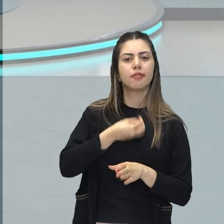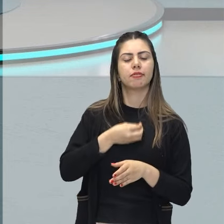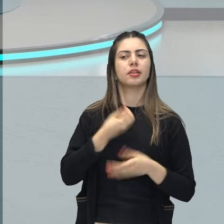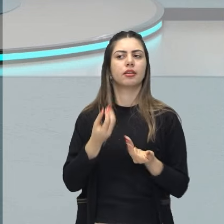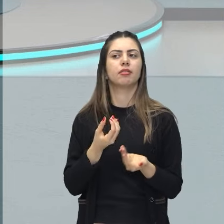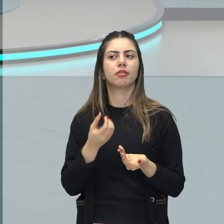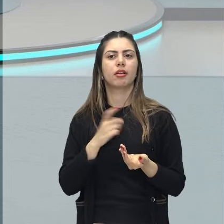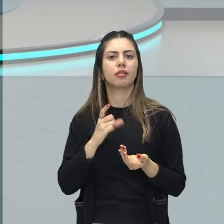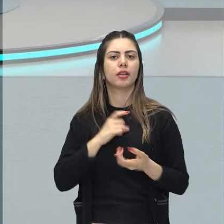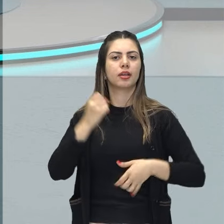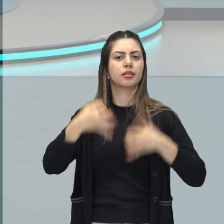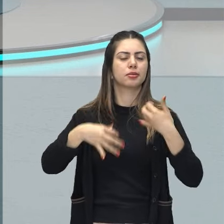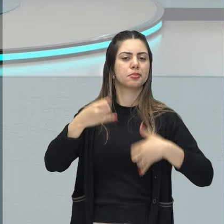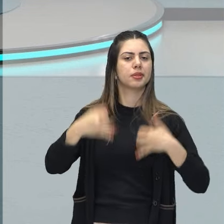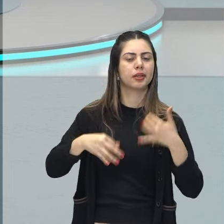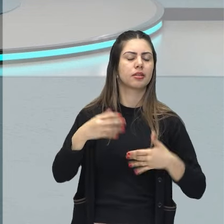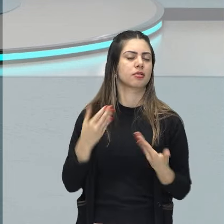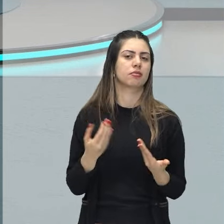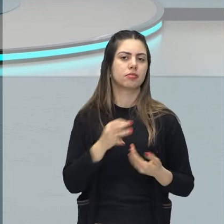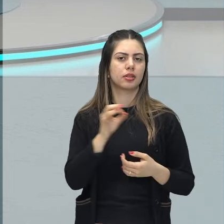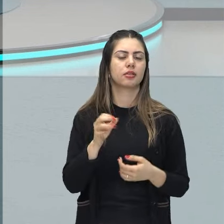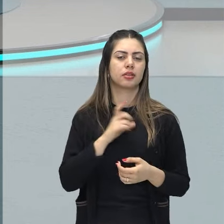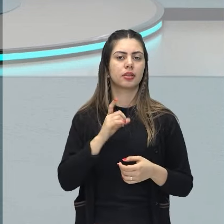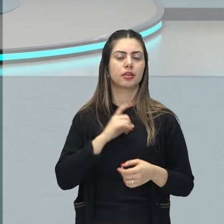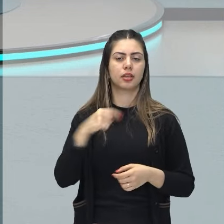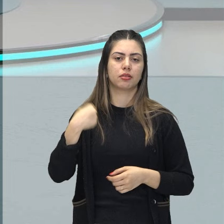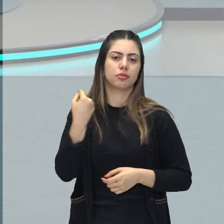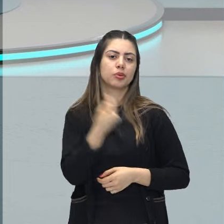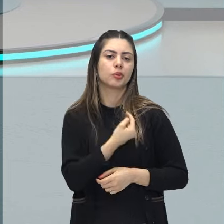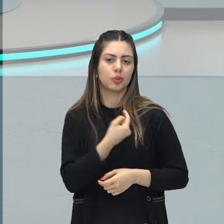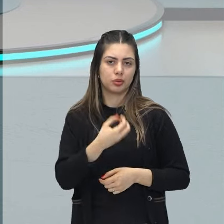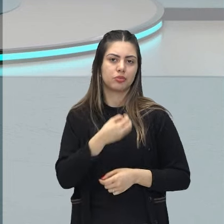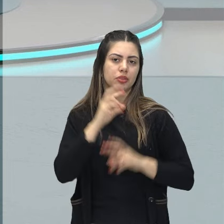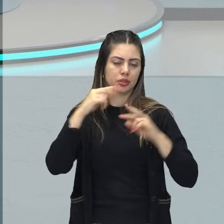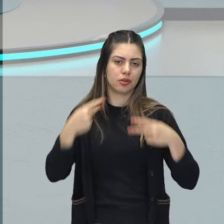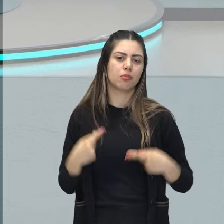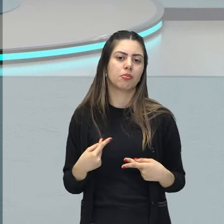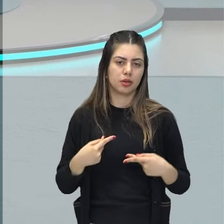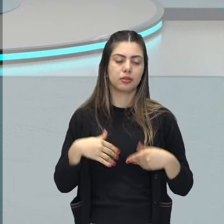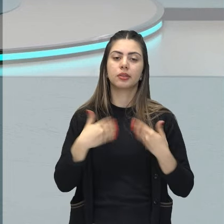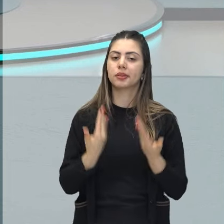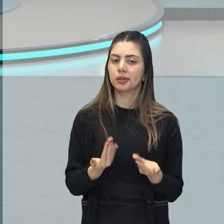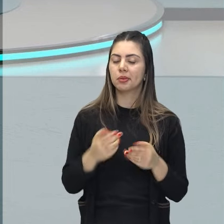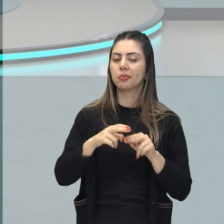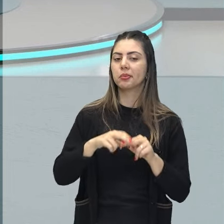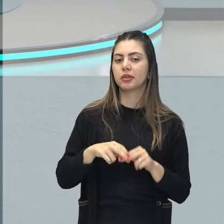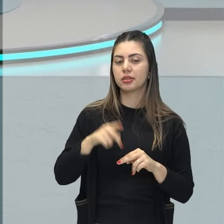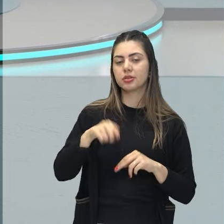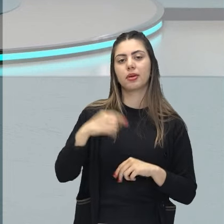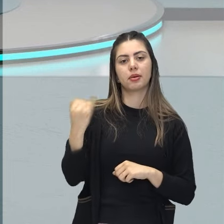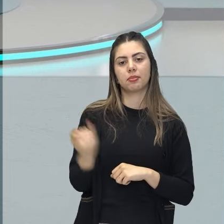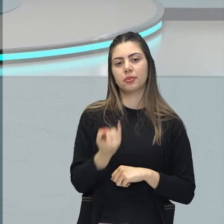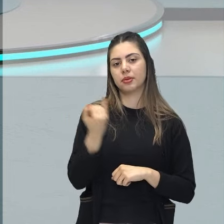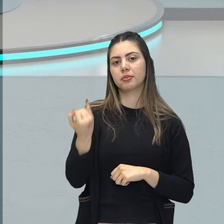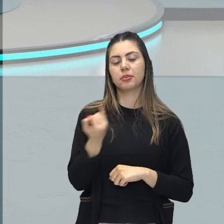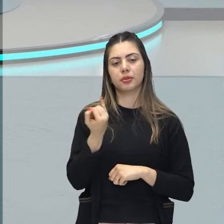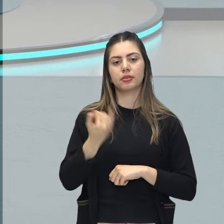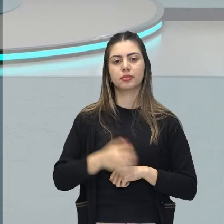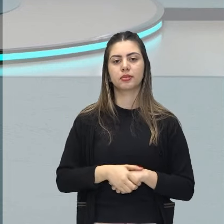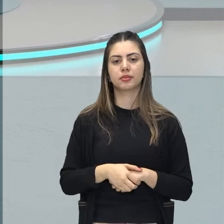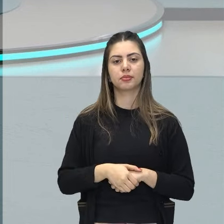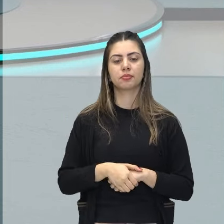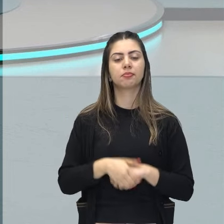abordar questões que fazem parte da vida de todo ser humano, por isso que elas se tornam ali universais.